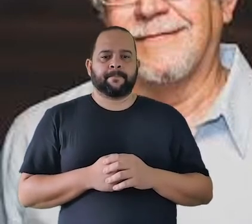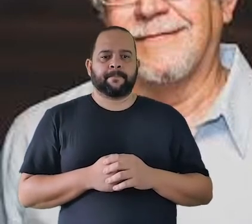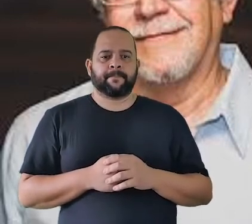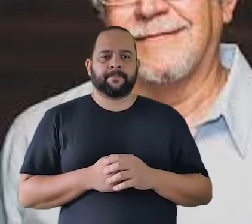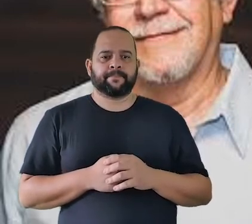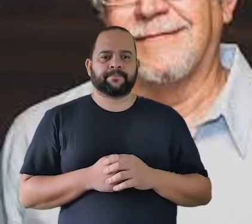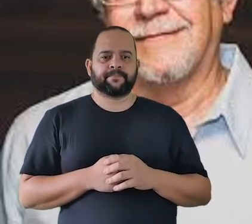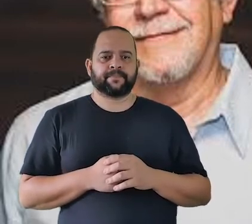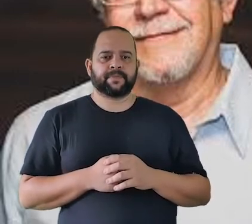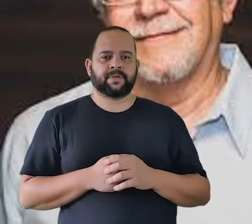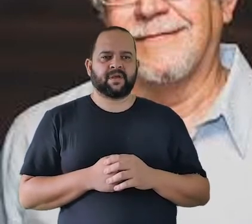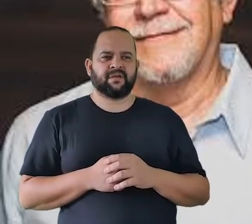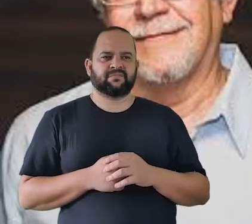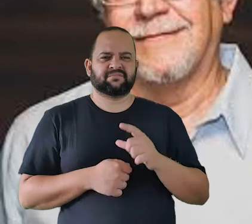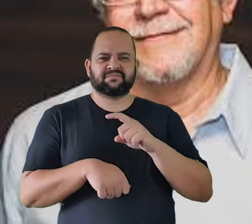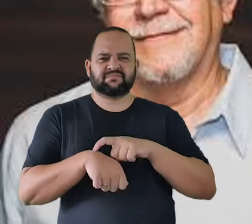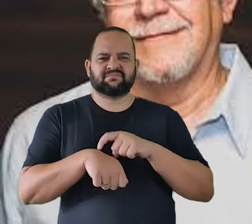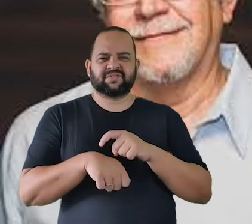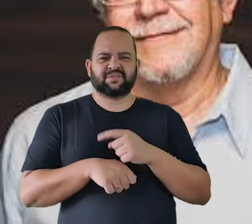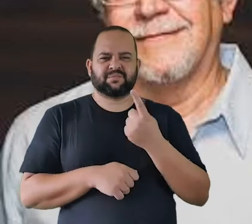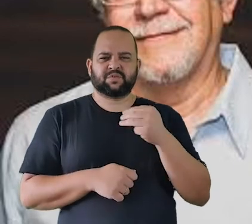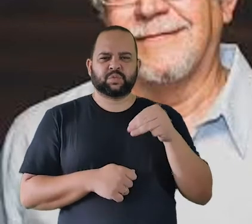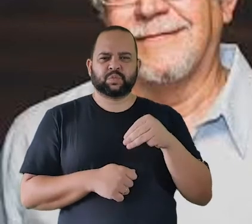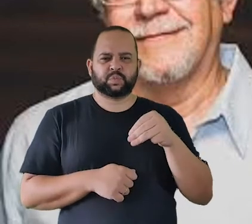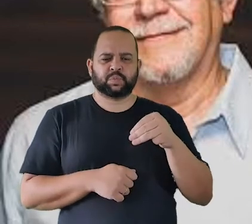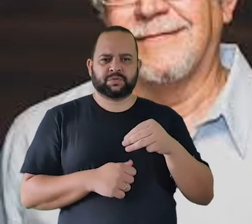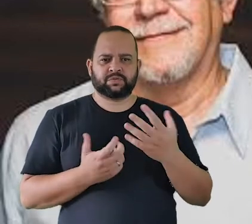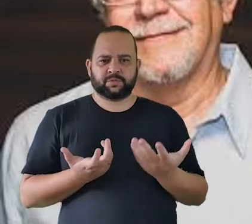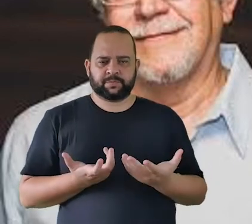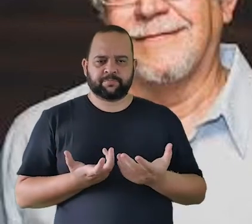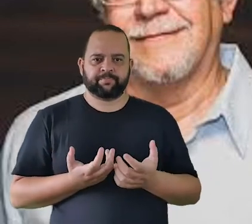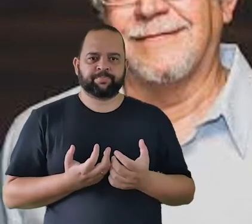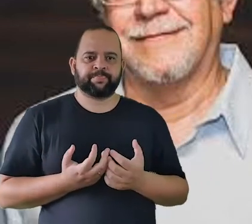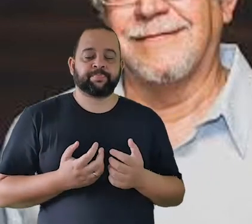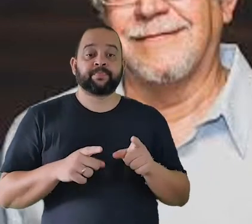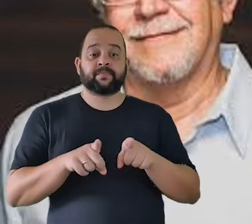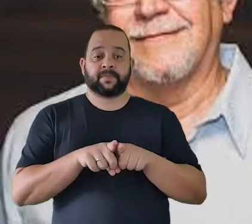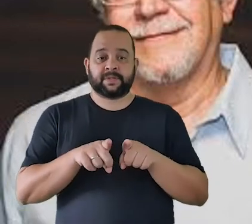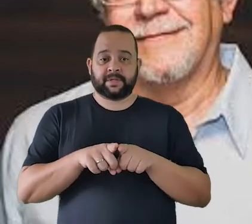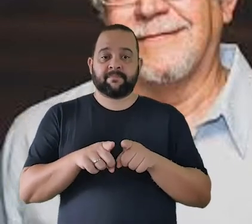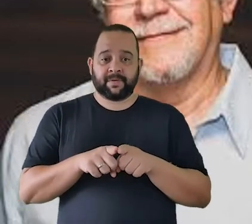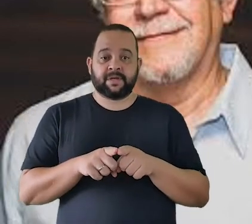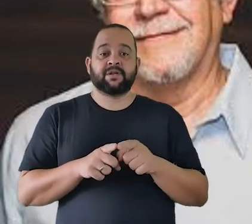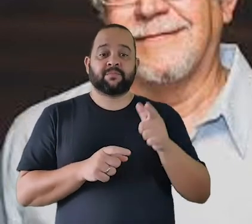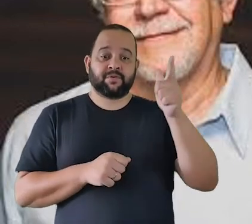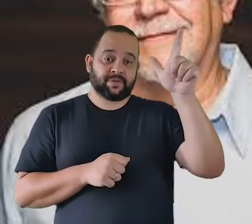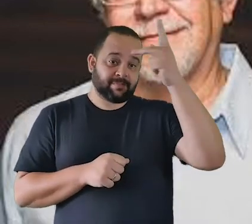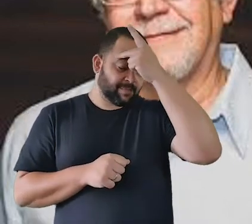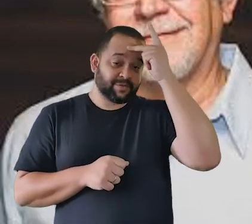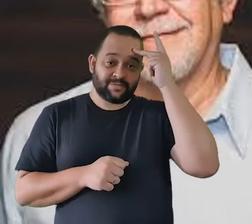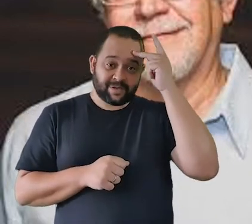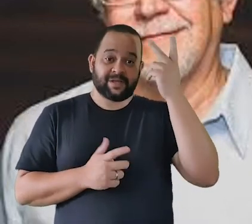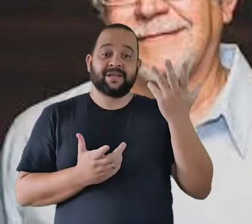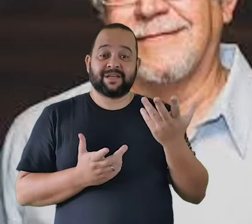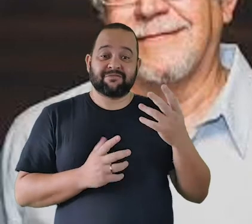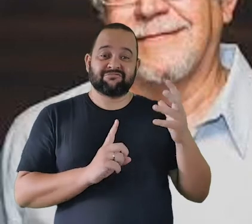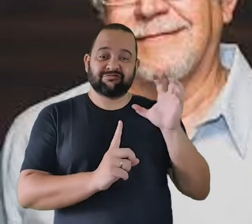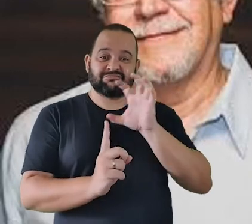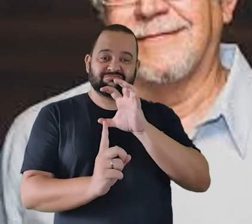uma peça bem curtinha de um minuto Mignone é desses outros gigantes que a gente tem que se apropriar deles